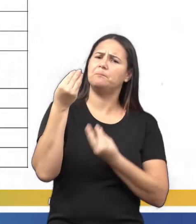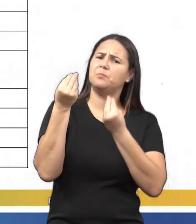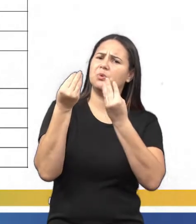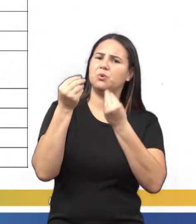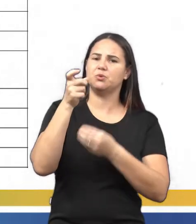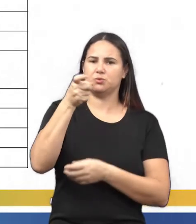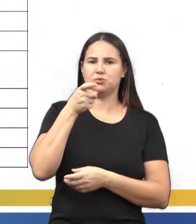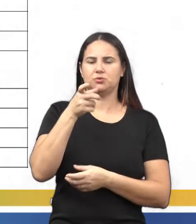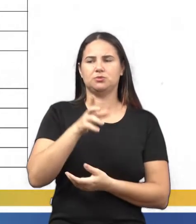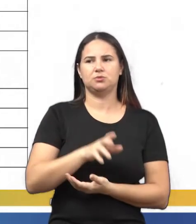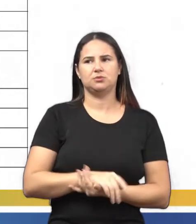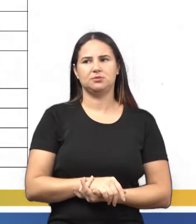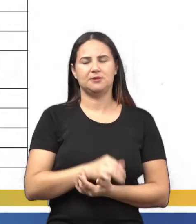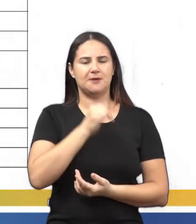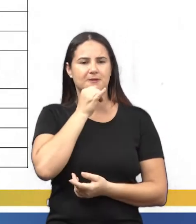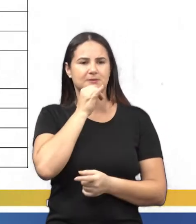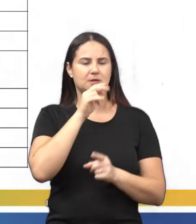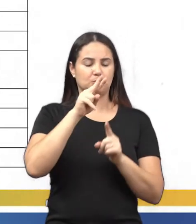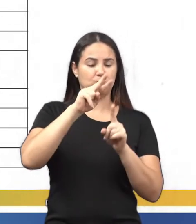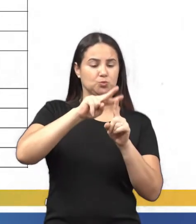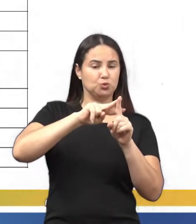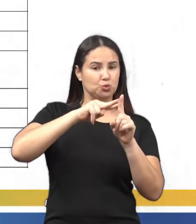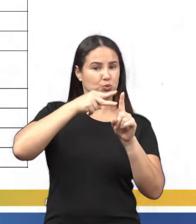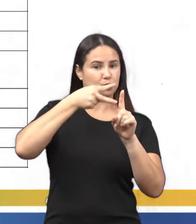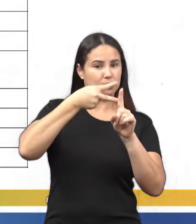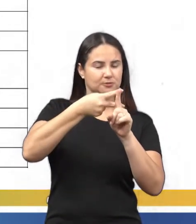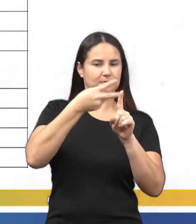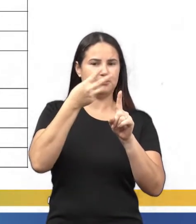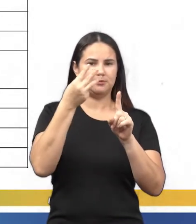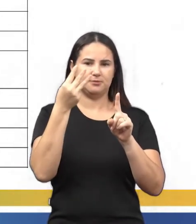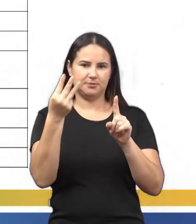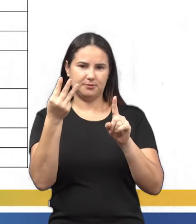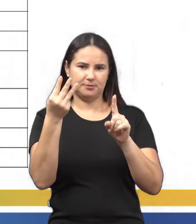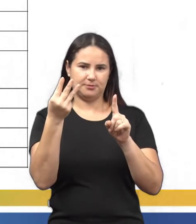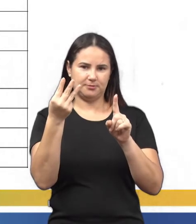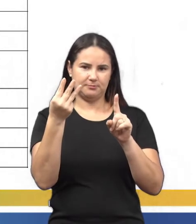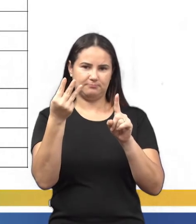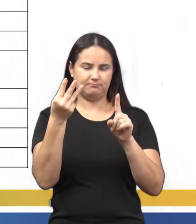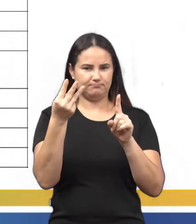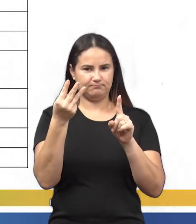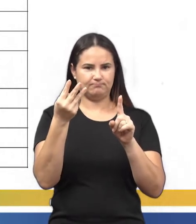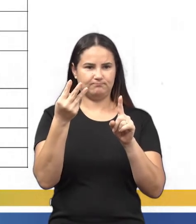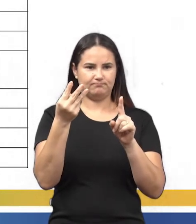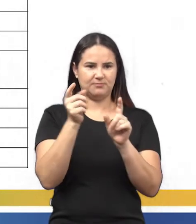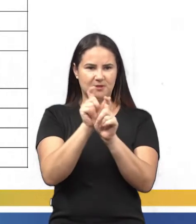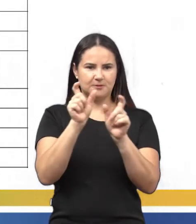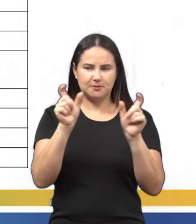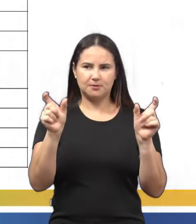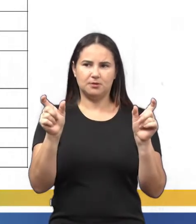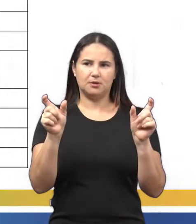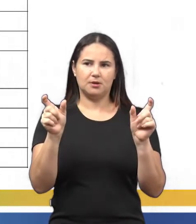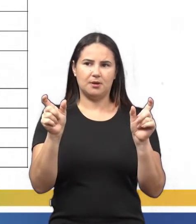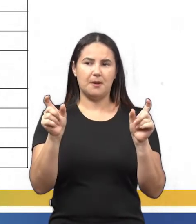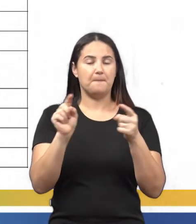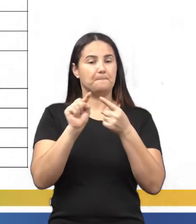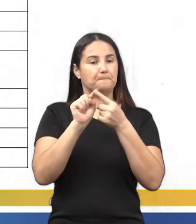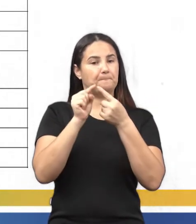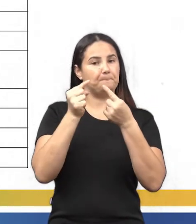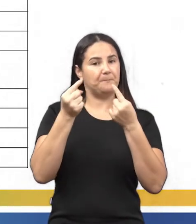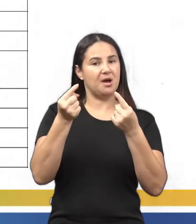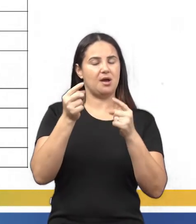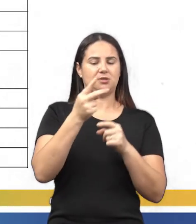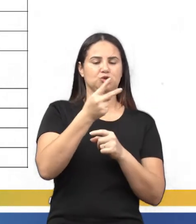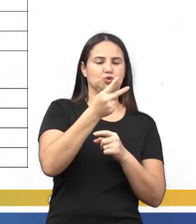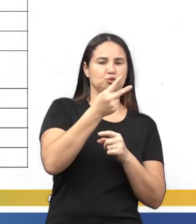tá? Então, duas vezes três e três vezes cinco são expressões numéricas. A questão do dois vezes